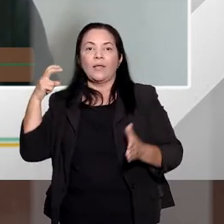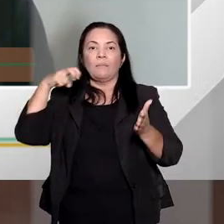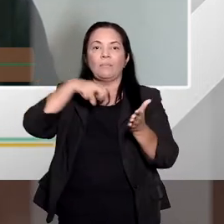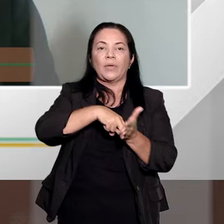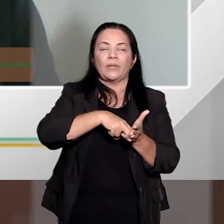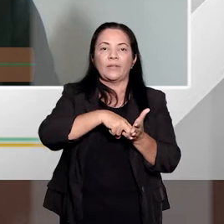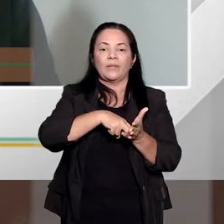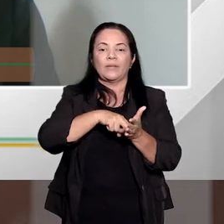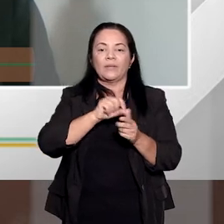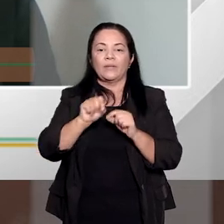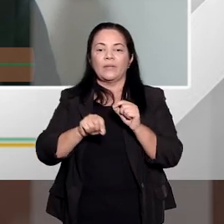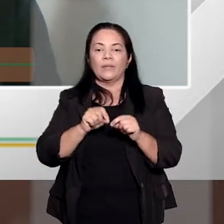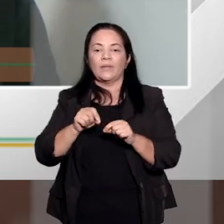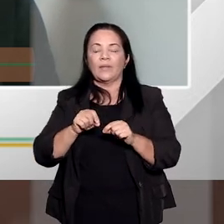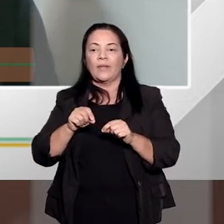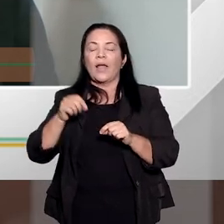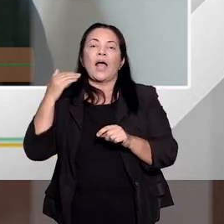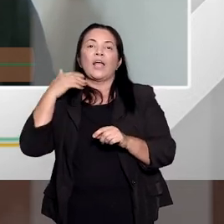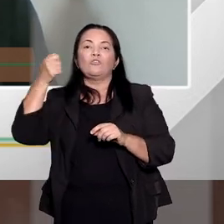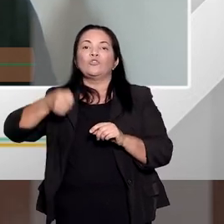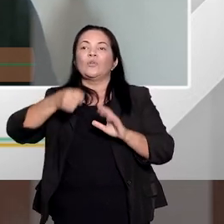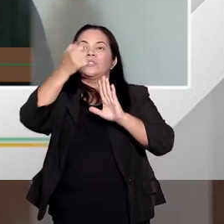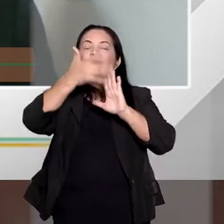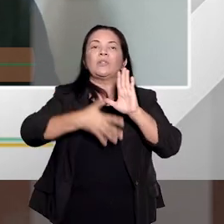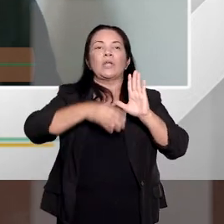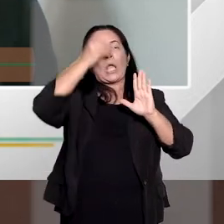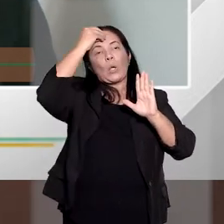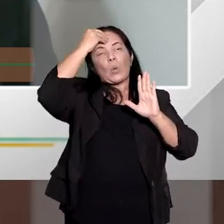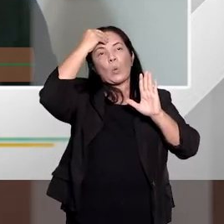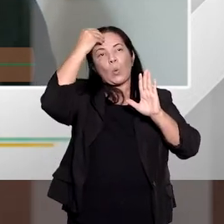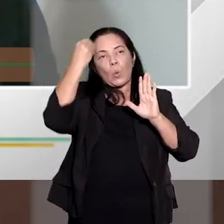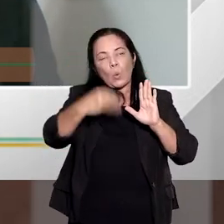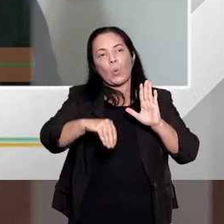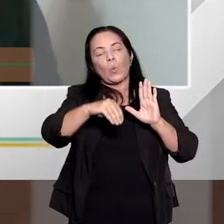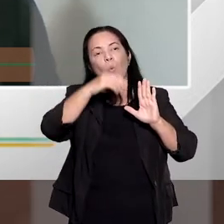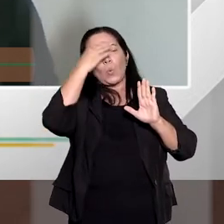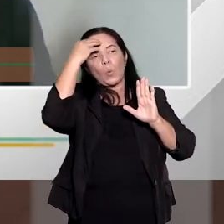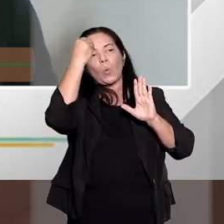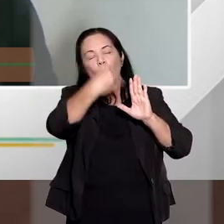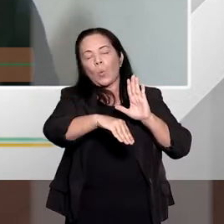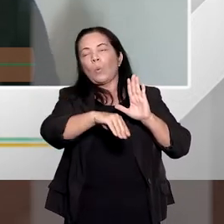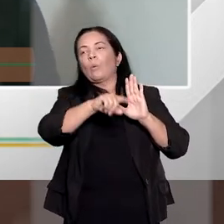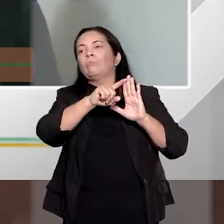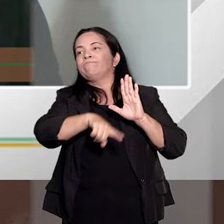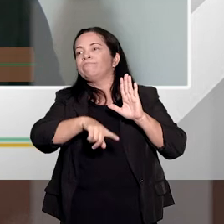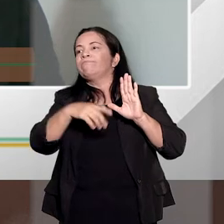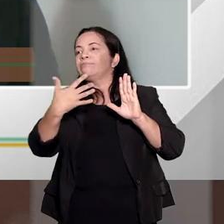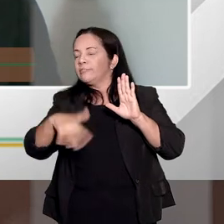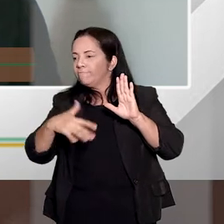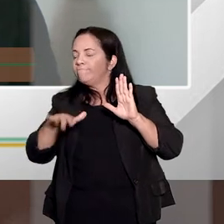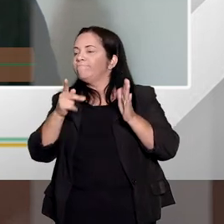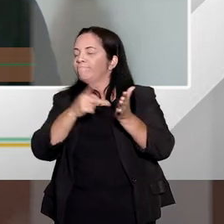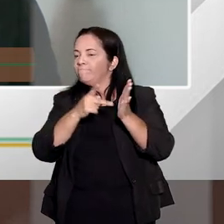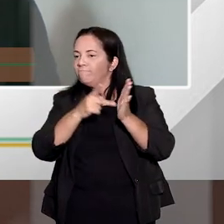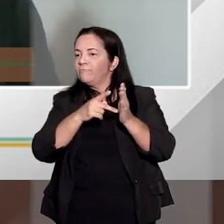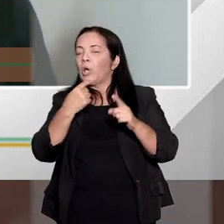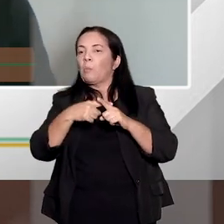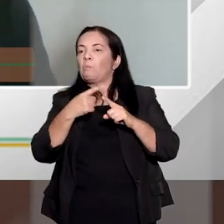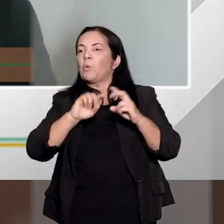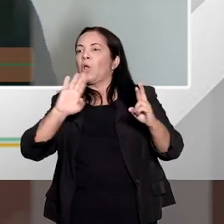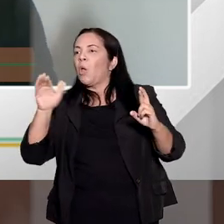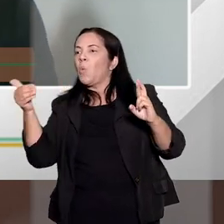assim, entendo que a culpabilidade é acentuada porque o réu era